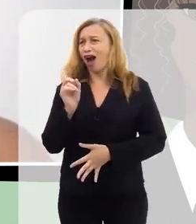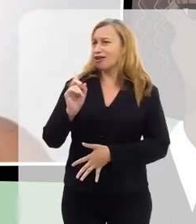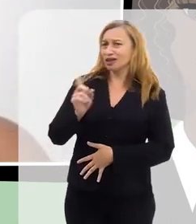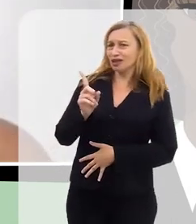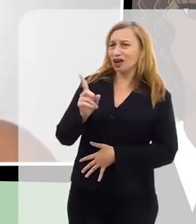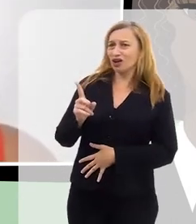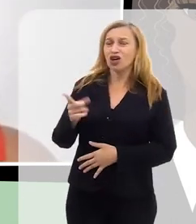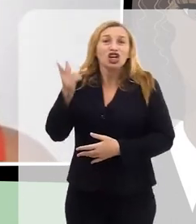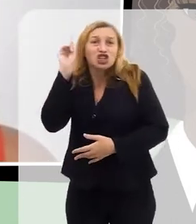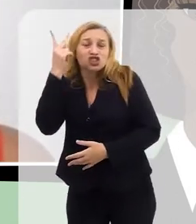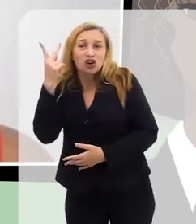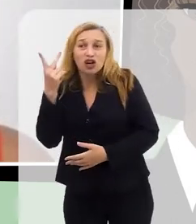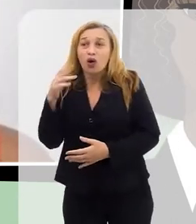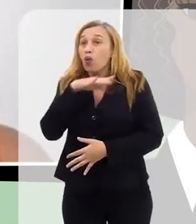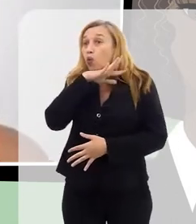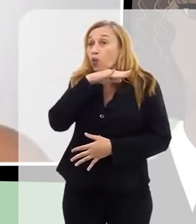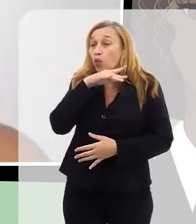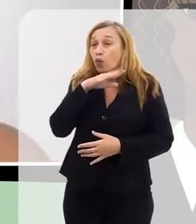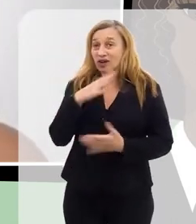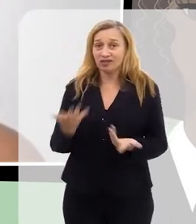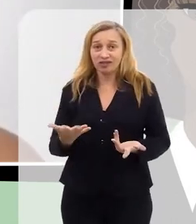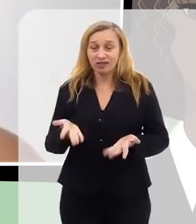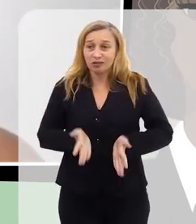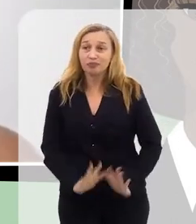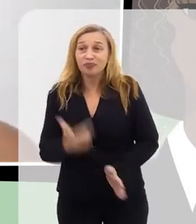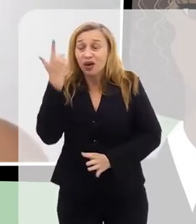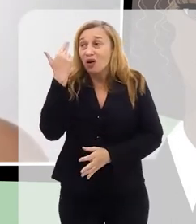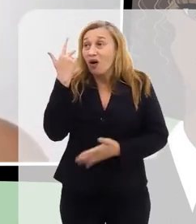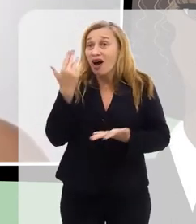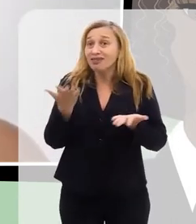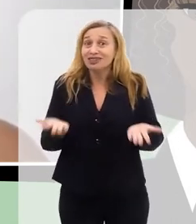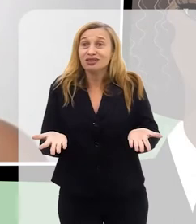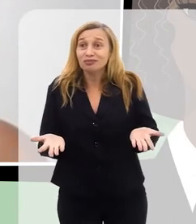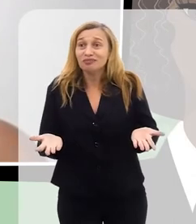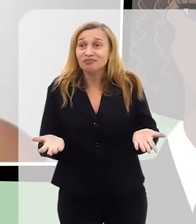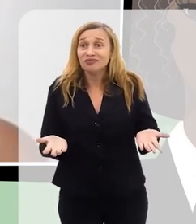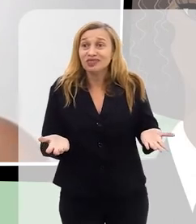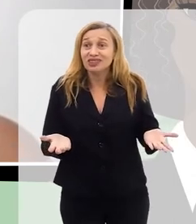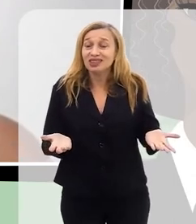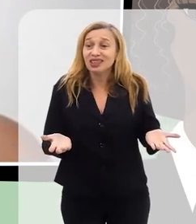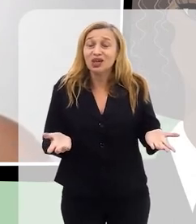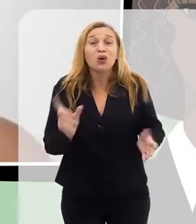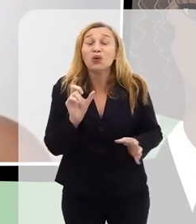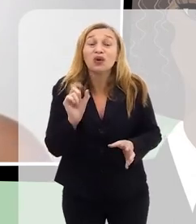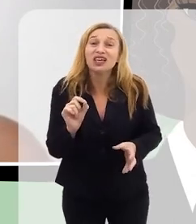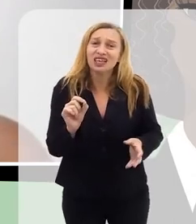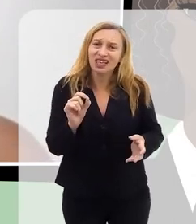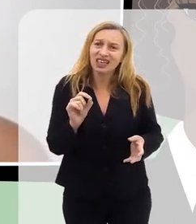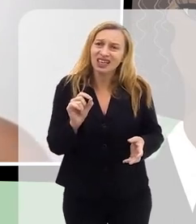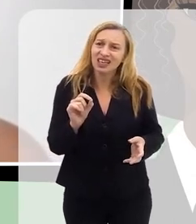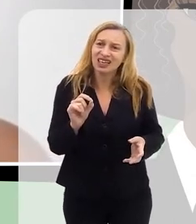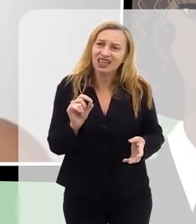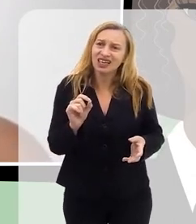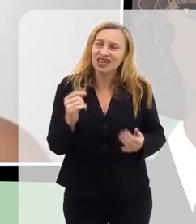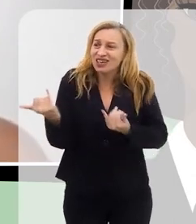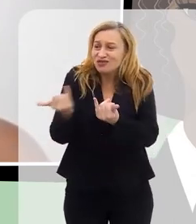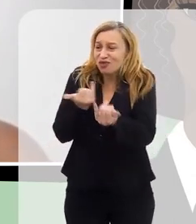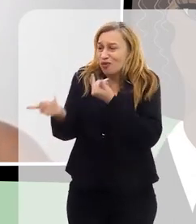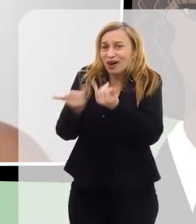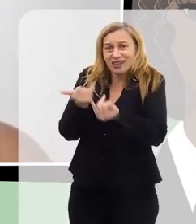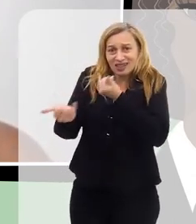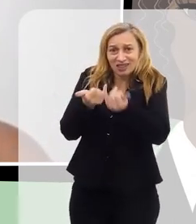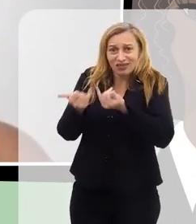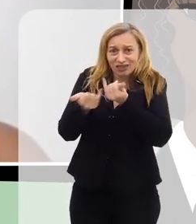não, eu ouço histórias horríveis sobre parto, então é isso, é sobre o que a gente vai ganhando de